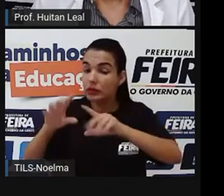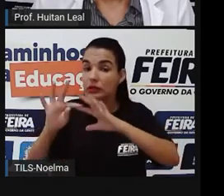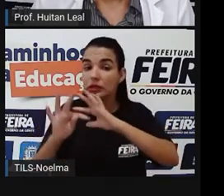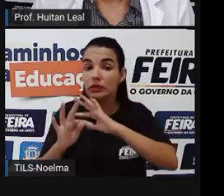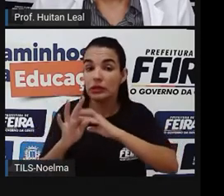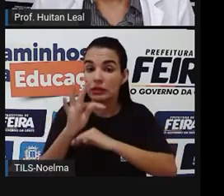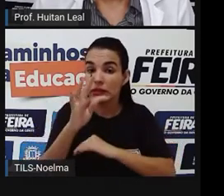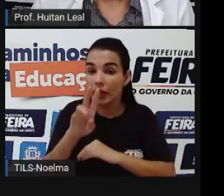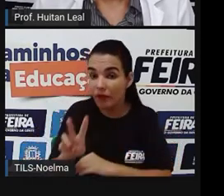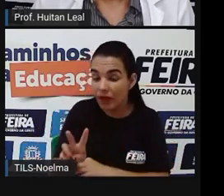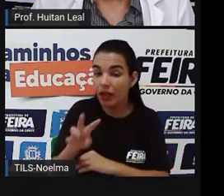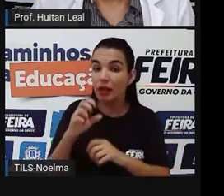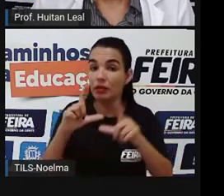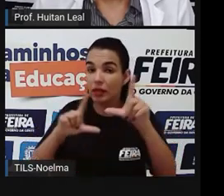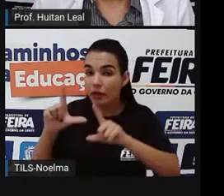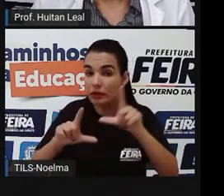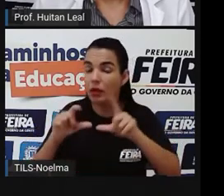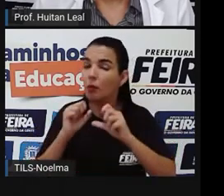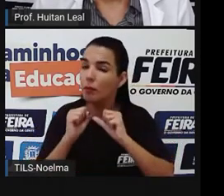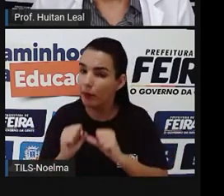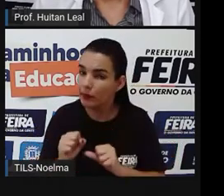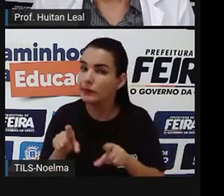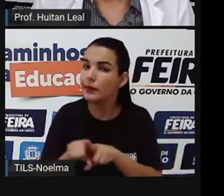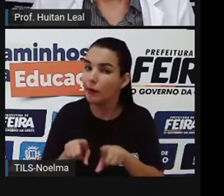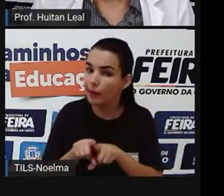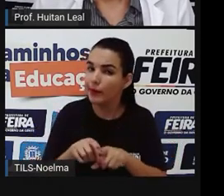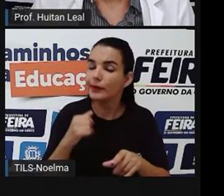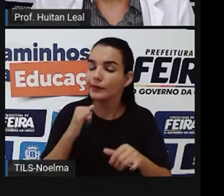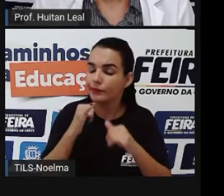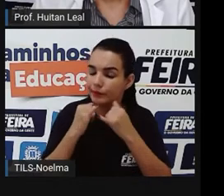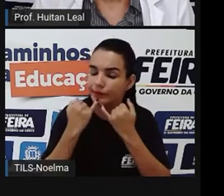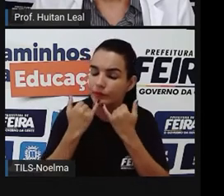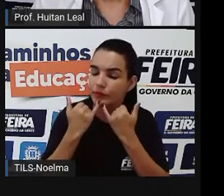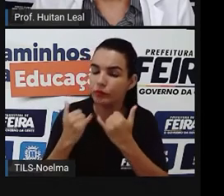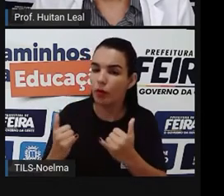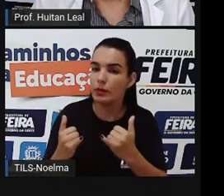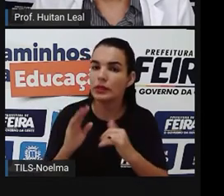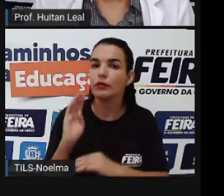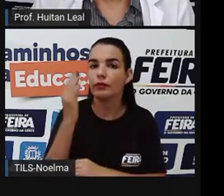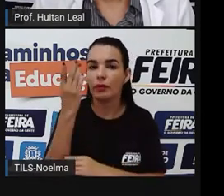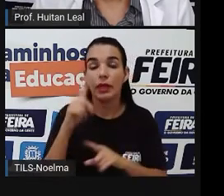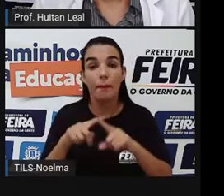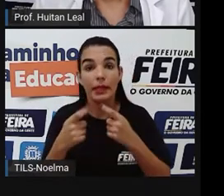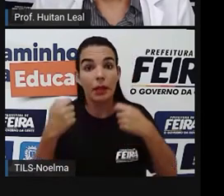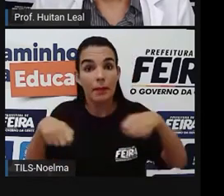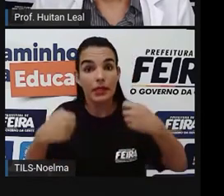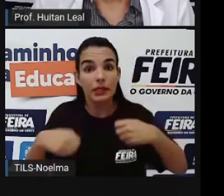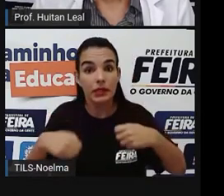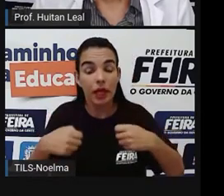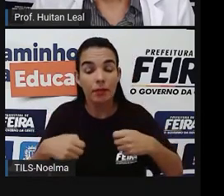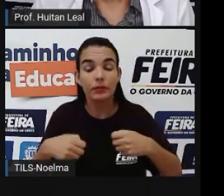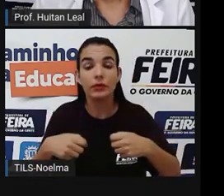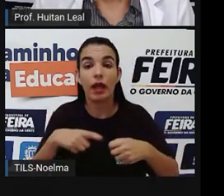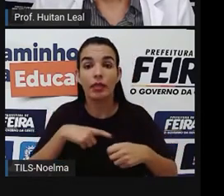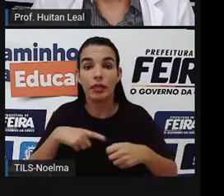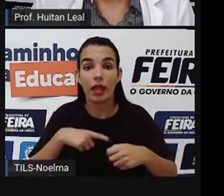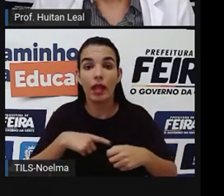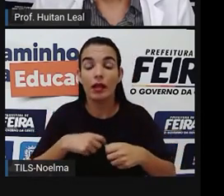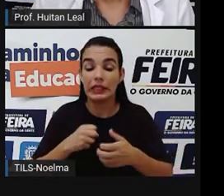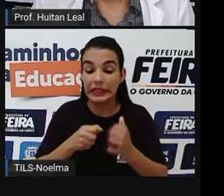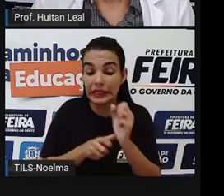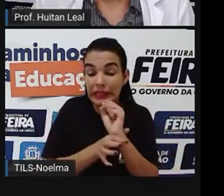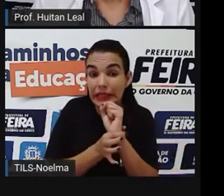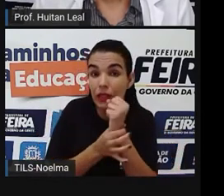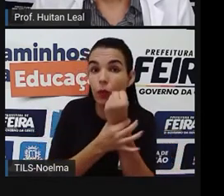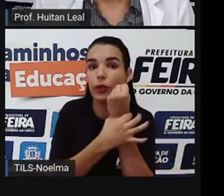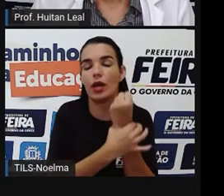notícias falsas, não verdadeiras. Mas temos que procurar os veículos que são seguros para ter certeza